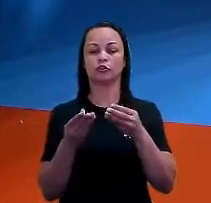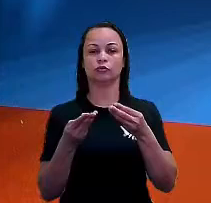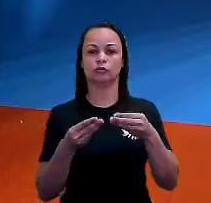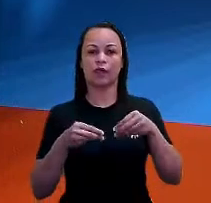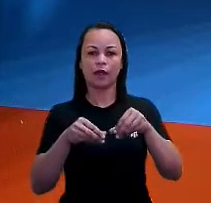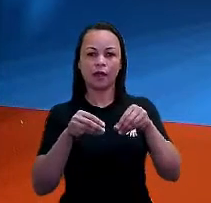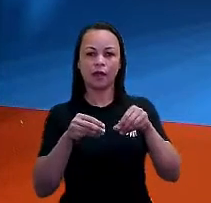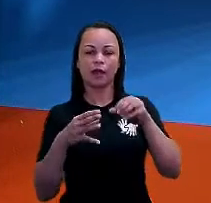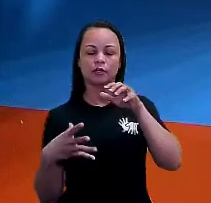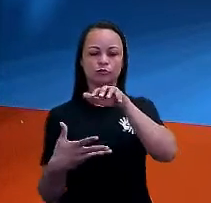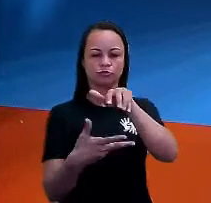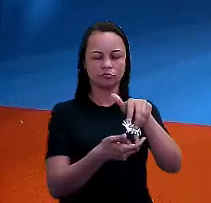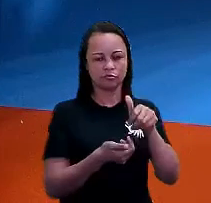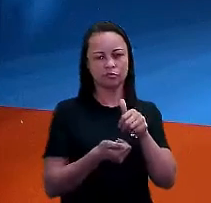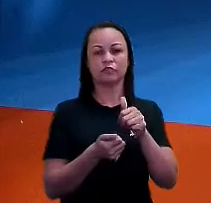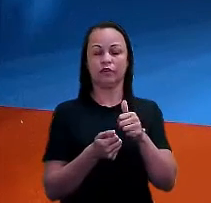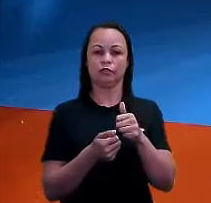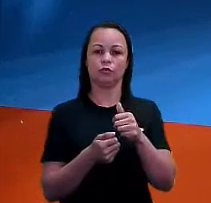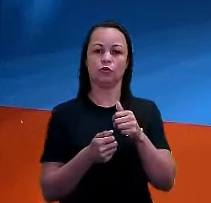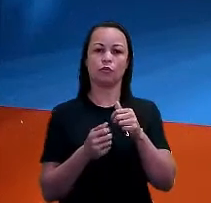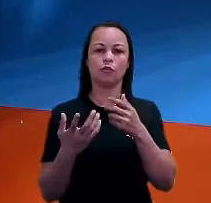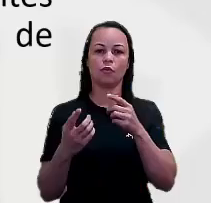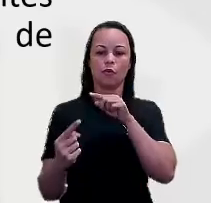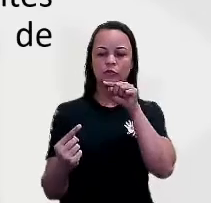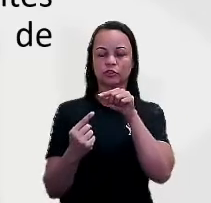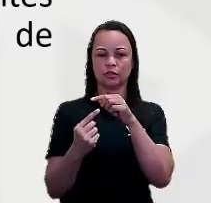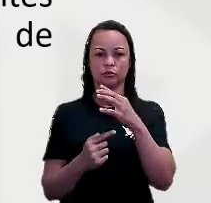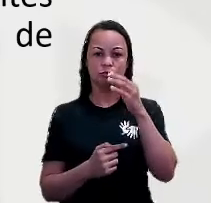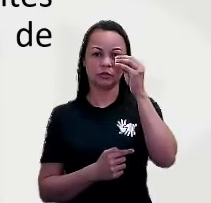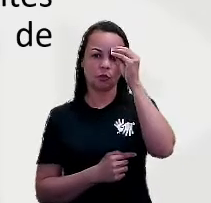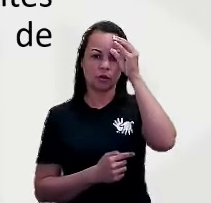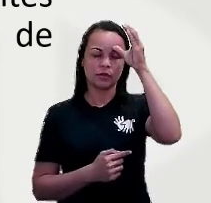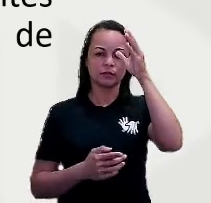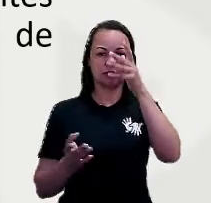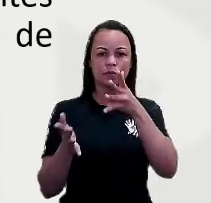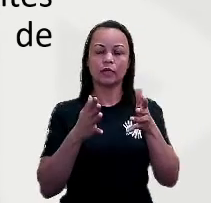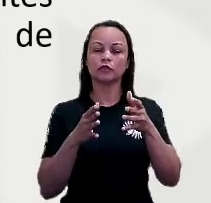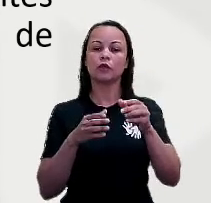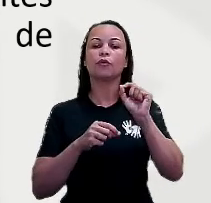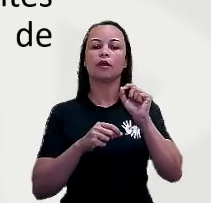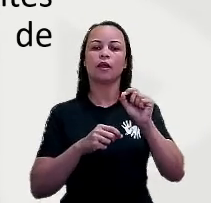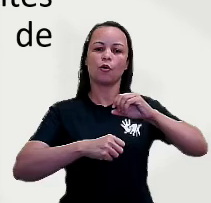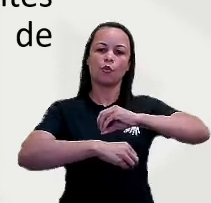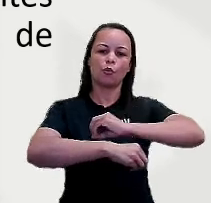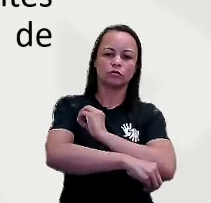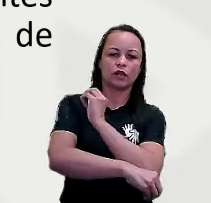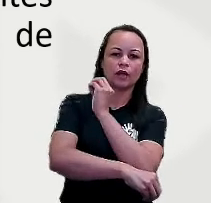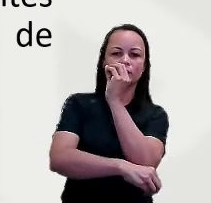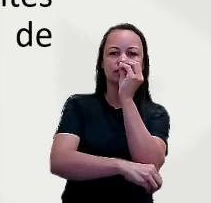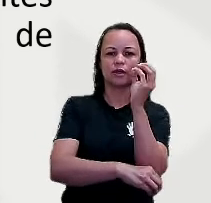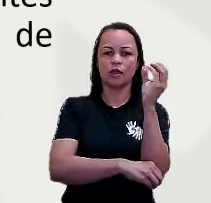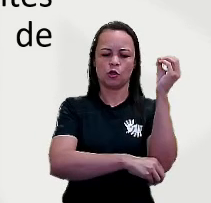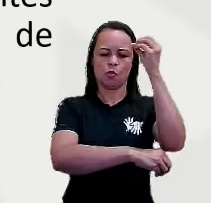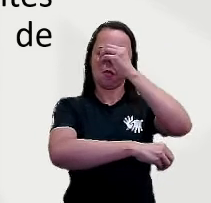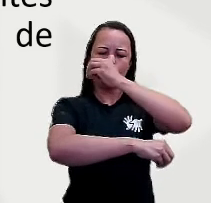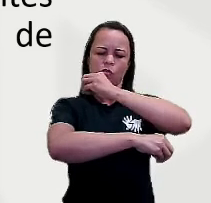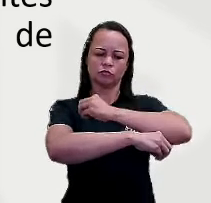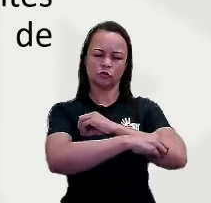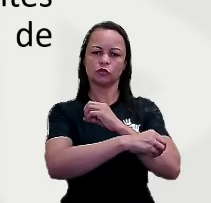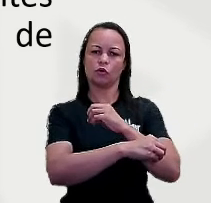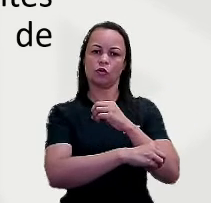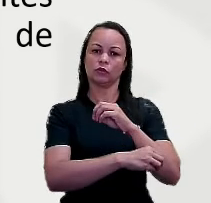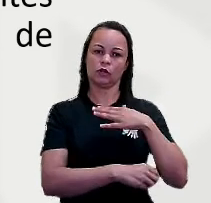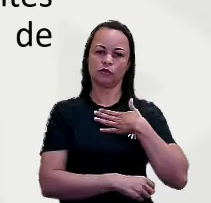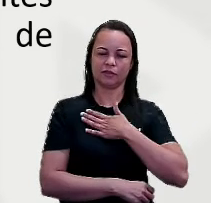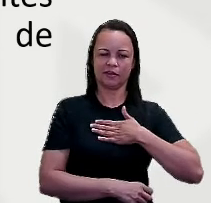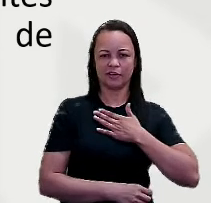Universo, o objeto de conhecimento que nós iremos trabalhar é o nascer e o pôr do sol na nossa querida cidade de